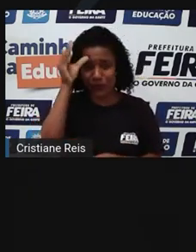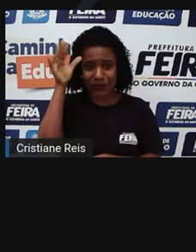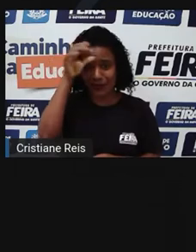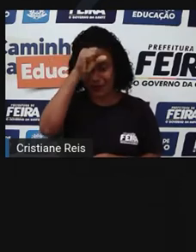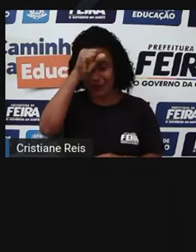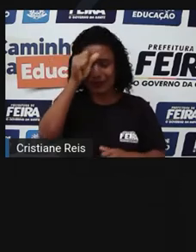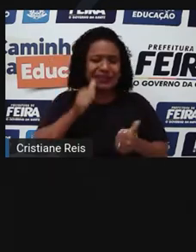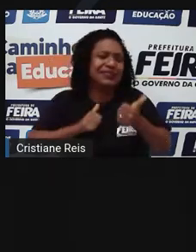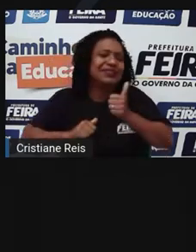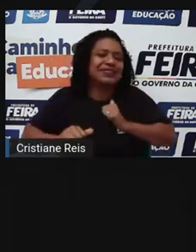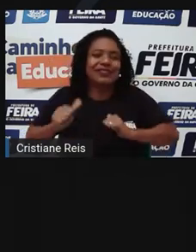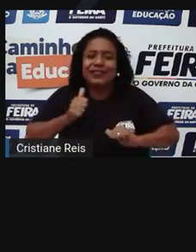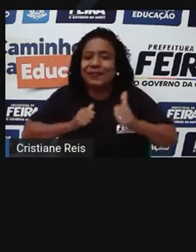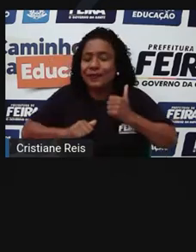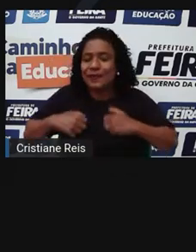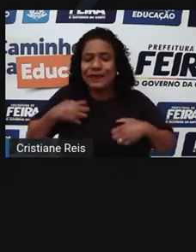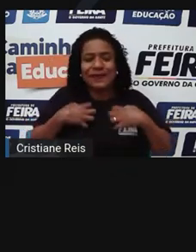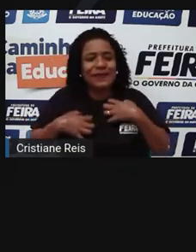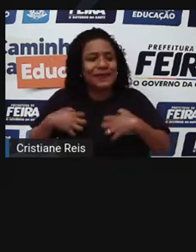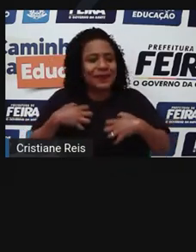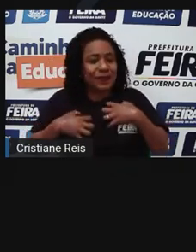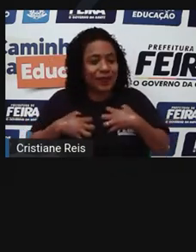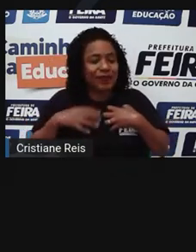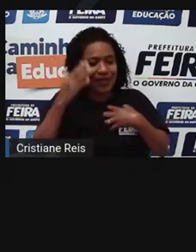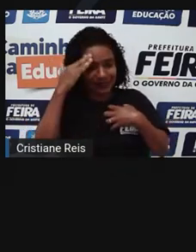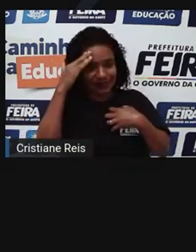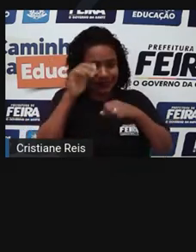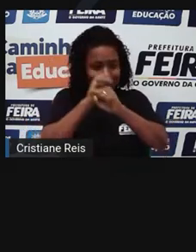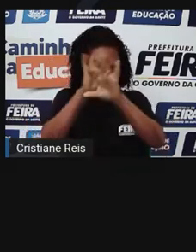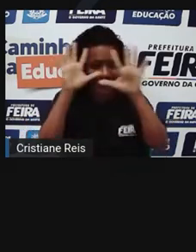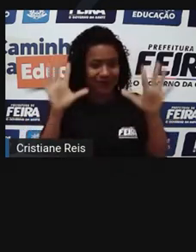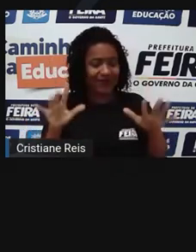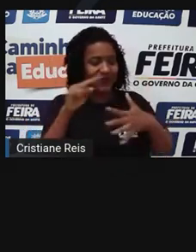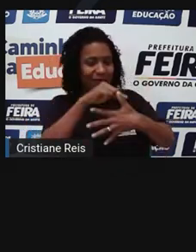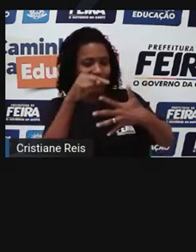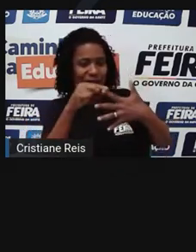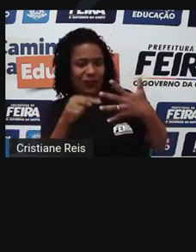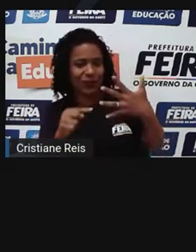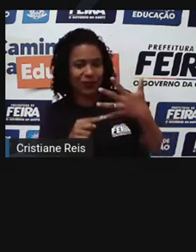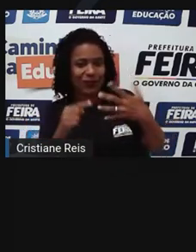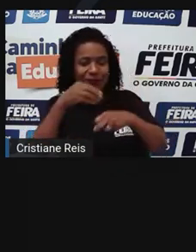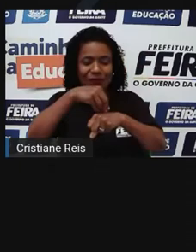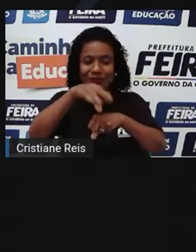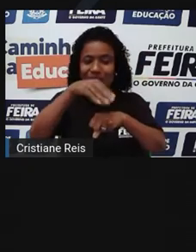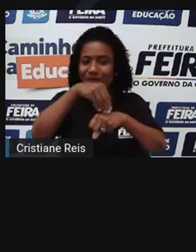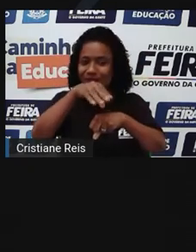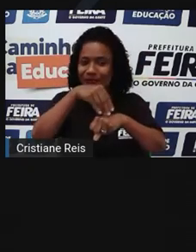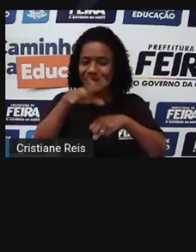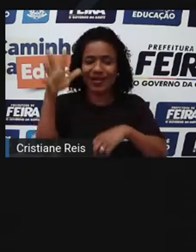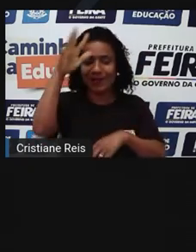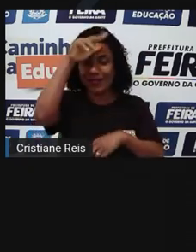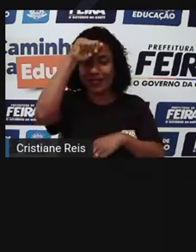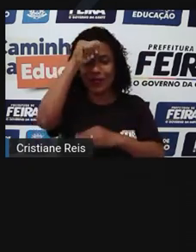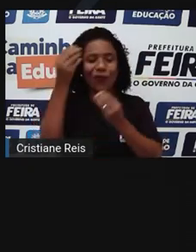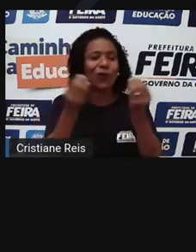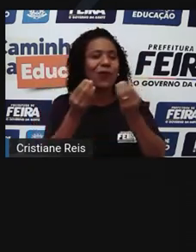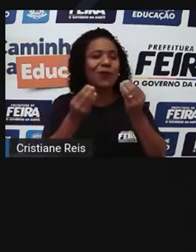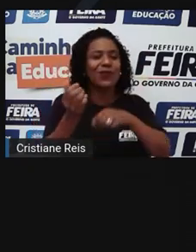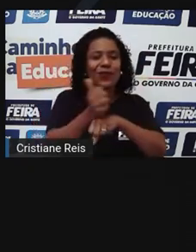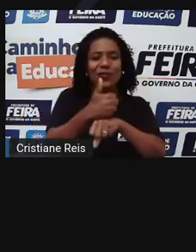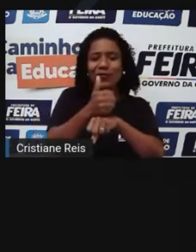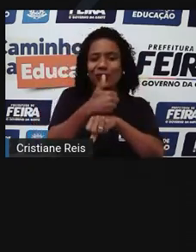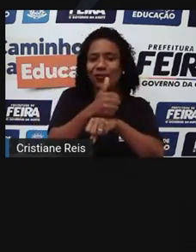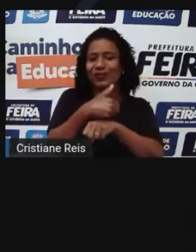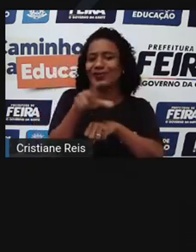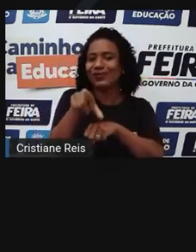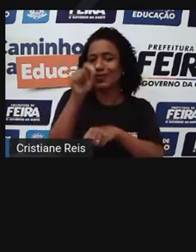muita ansiedade. Para ajudar a clarear as ideias, preparamos um guia rápido com dicas que podem ajudar na escolha de uma profissão que seja